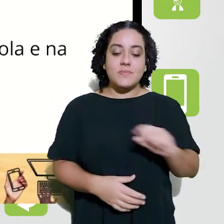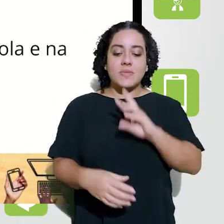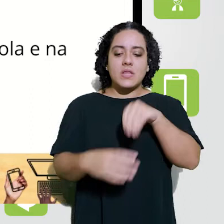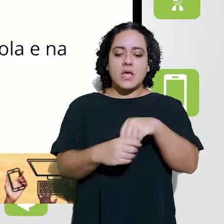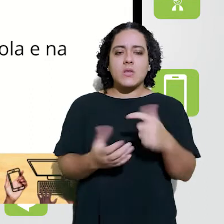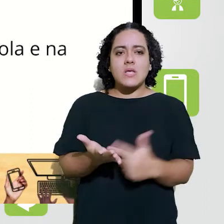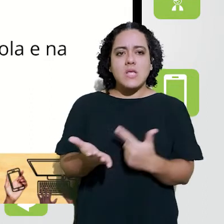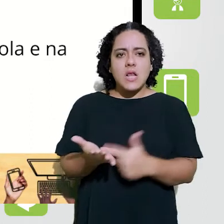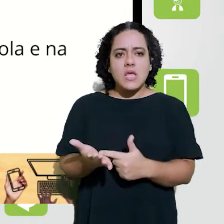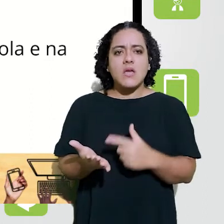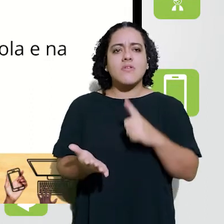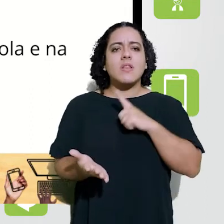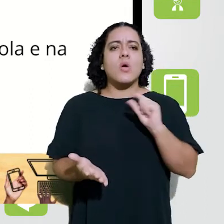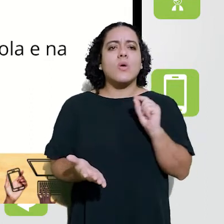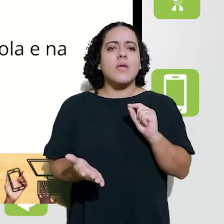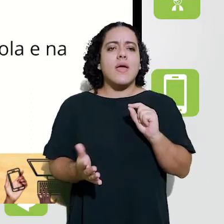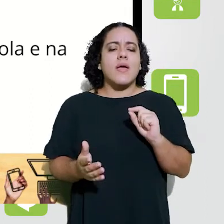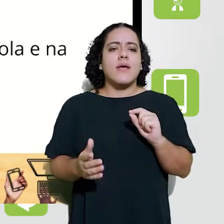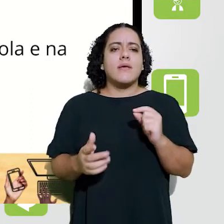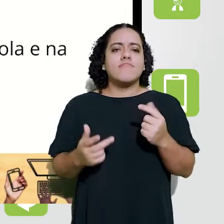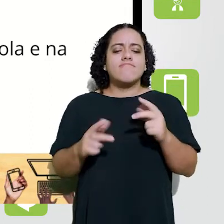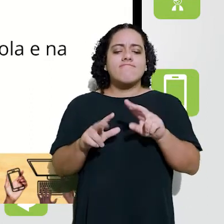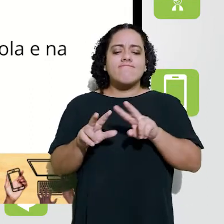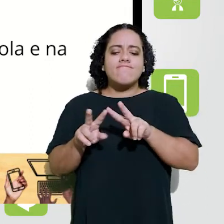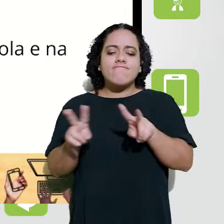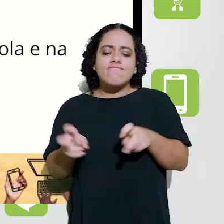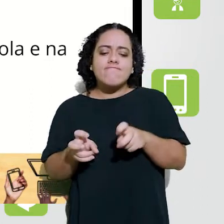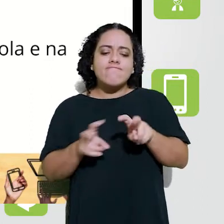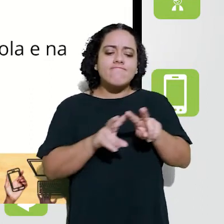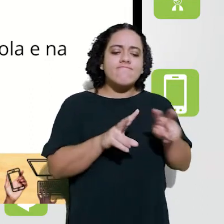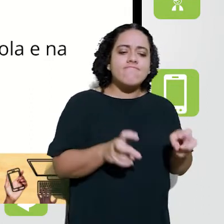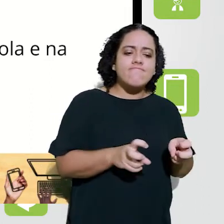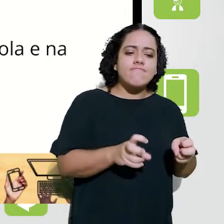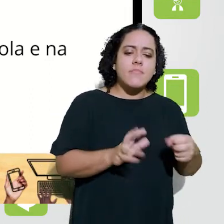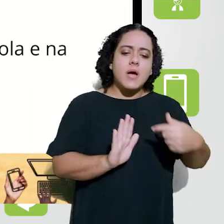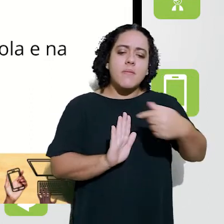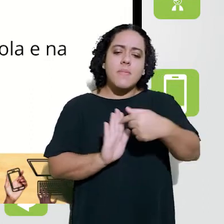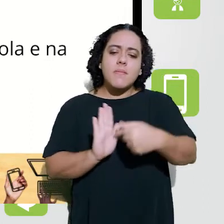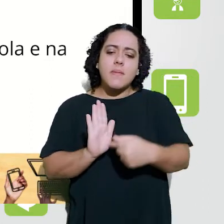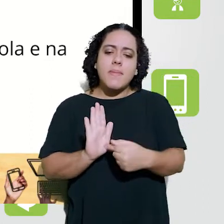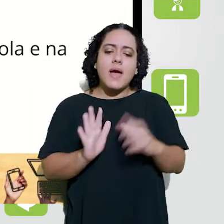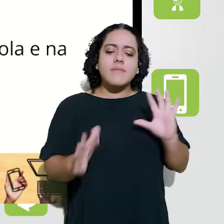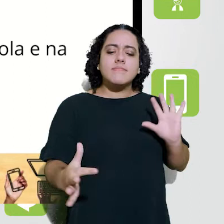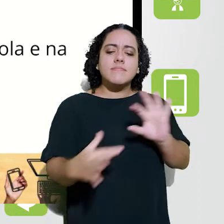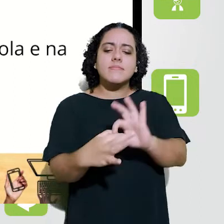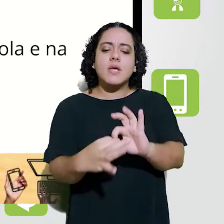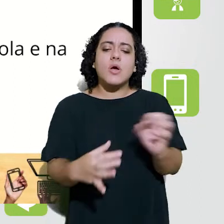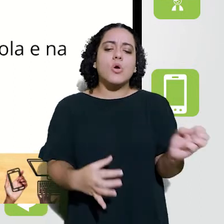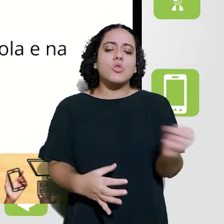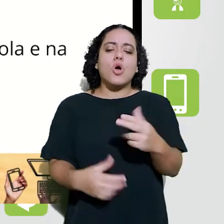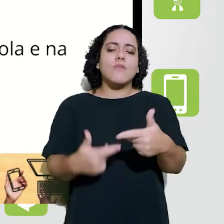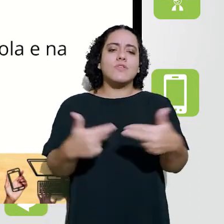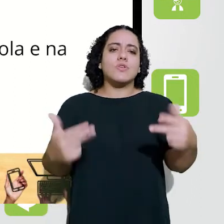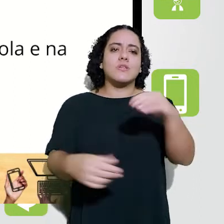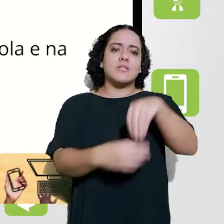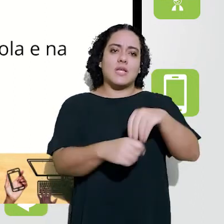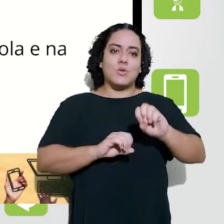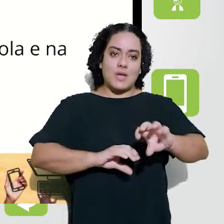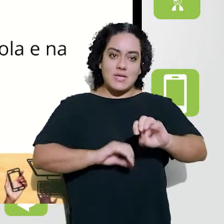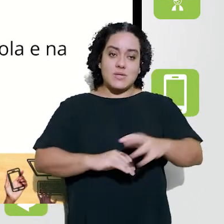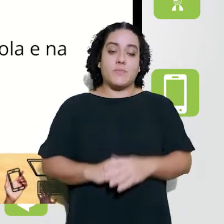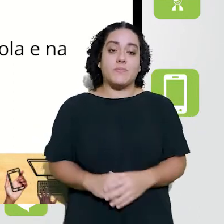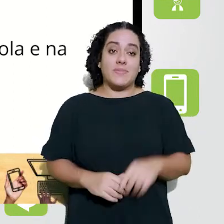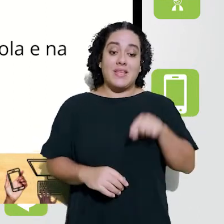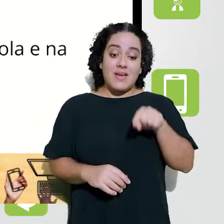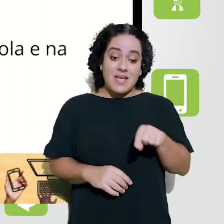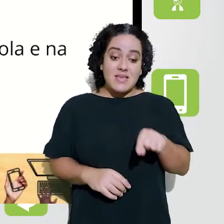livro, eu acho que, nesse texto desse livro, eu acho que a gente vai trazer algumas canções que são muito mais pontuais em relação